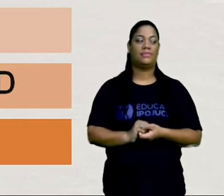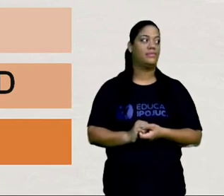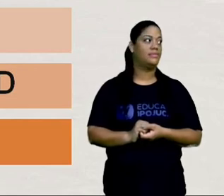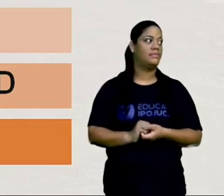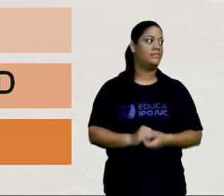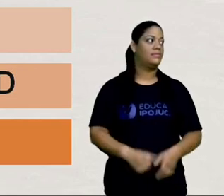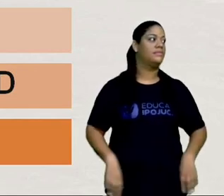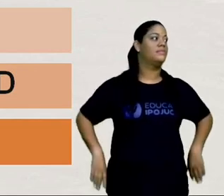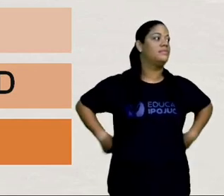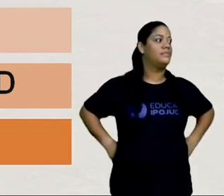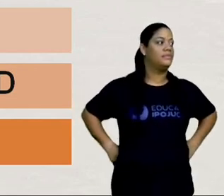mas tem um oito aqui. Então é oito aqui.